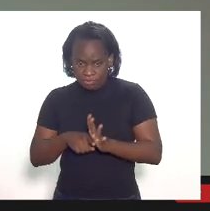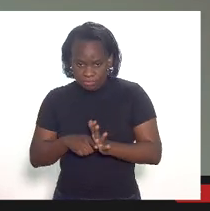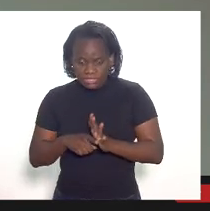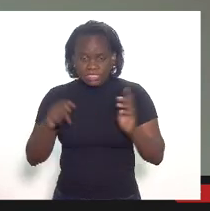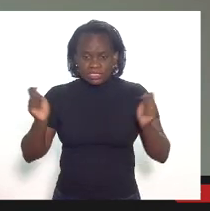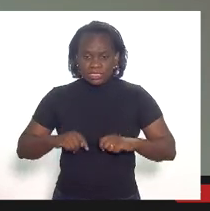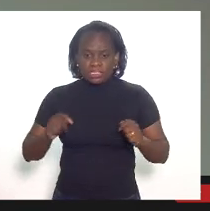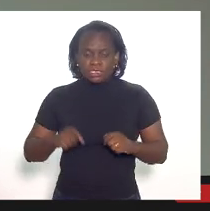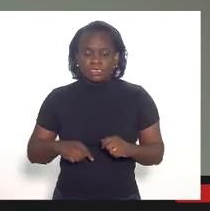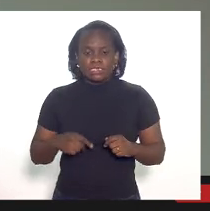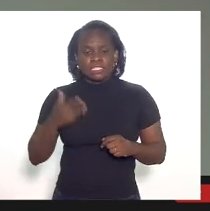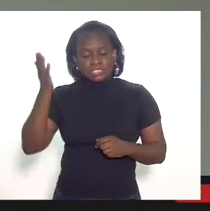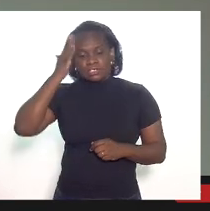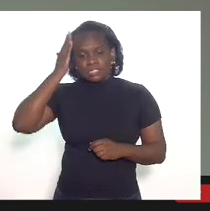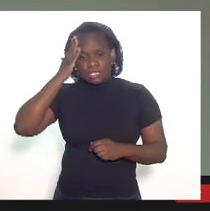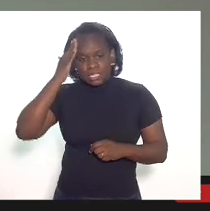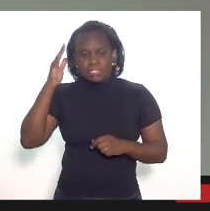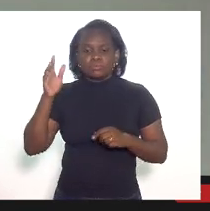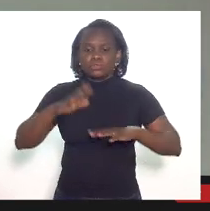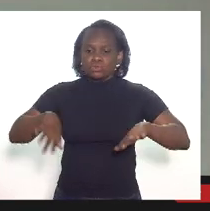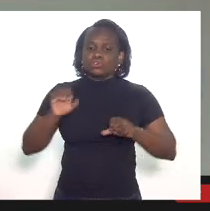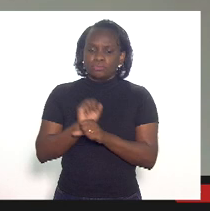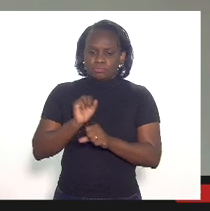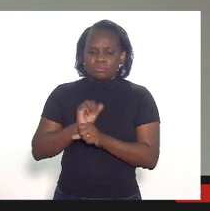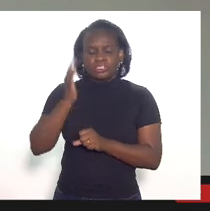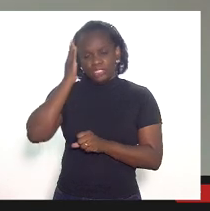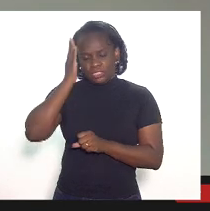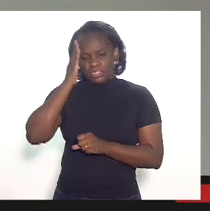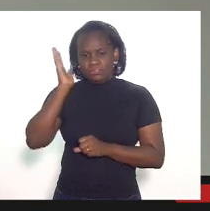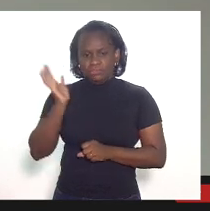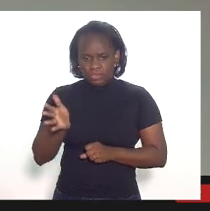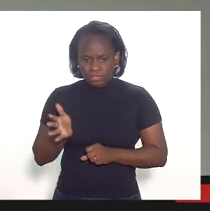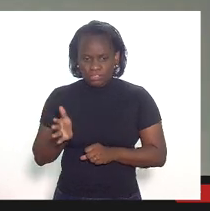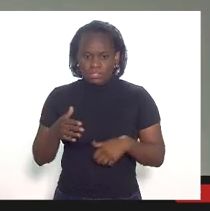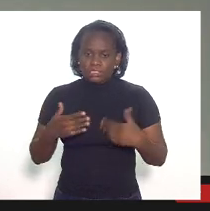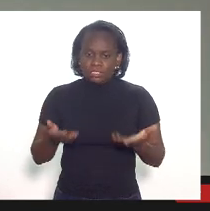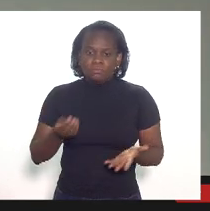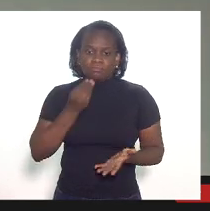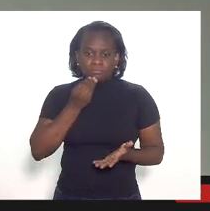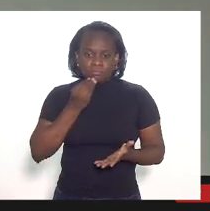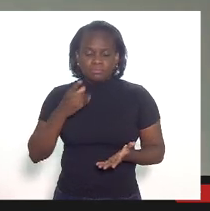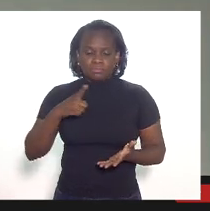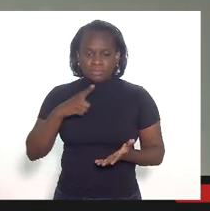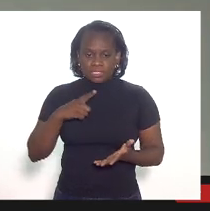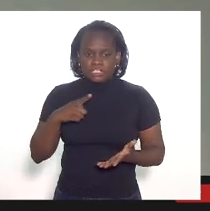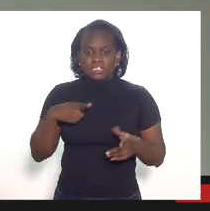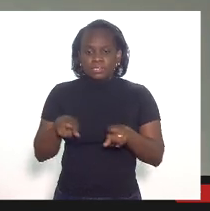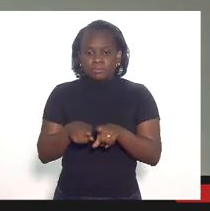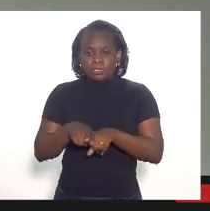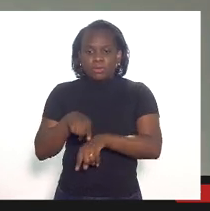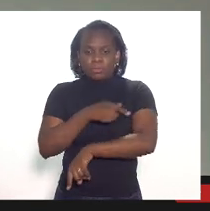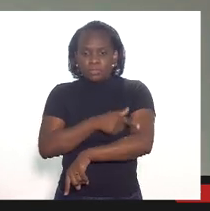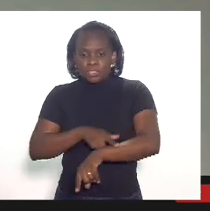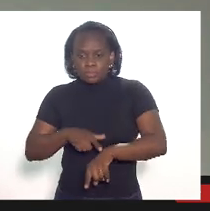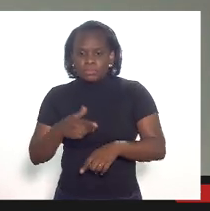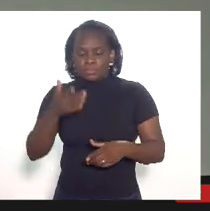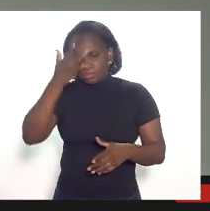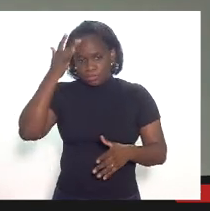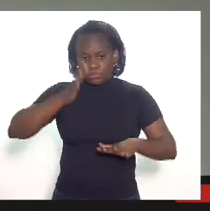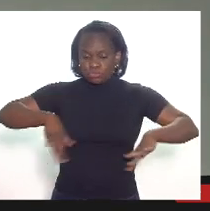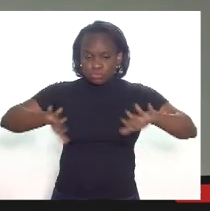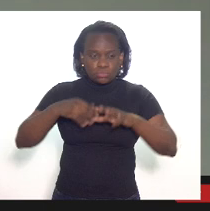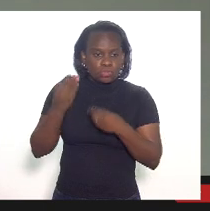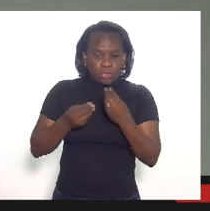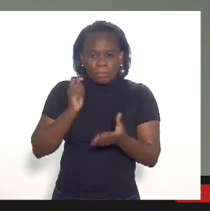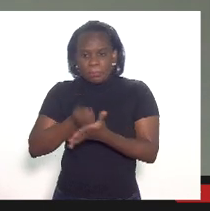fiscalização é sabida e esperada, e, portanto, isso evidentemente influencia o comportamento do contribuinte. Por